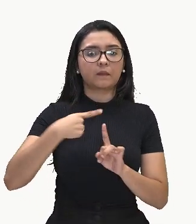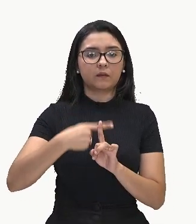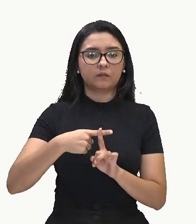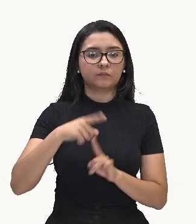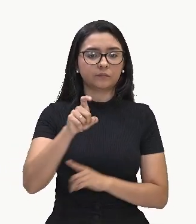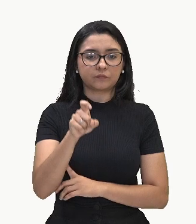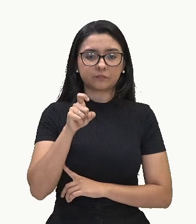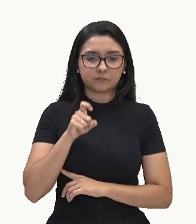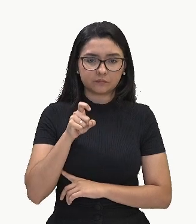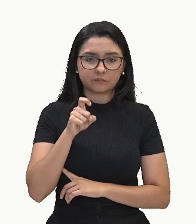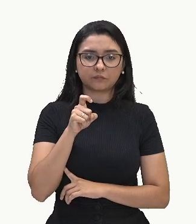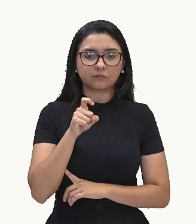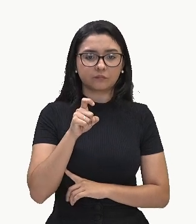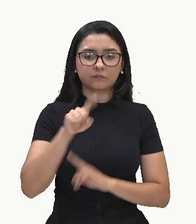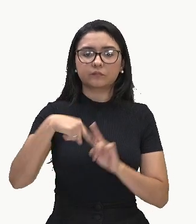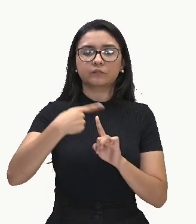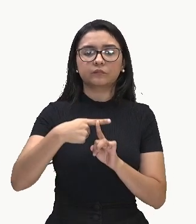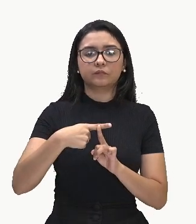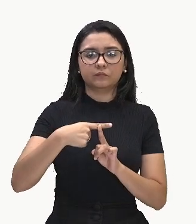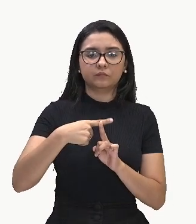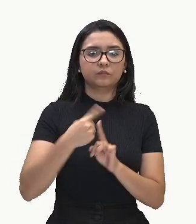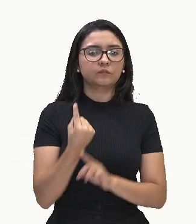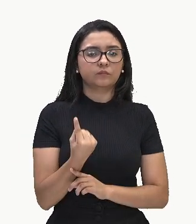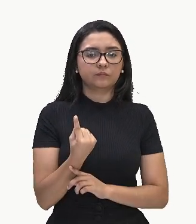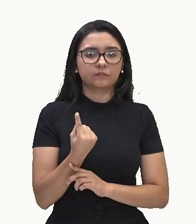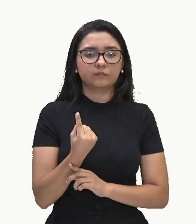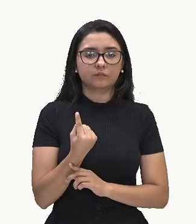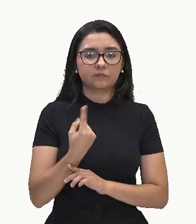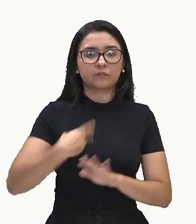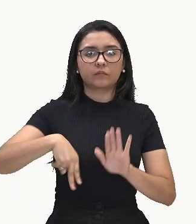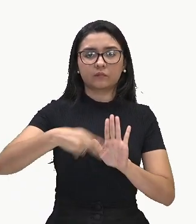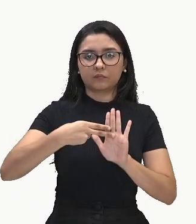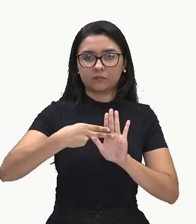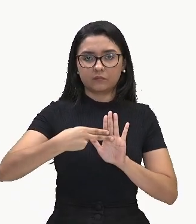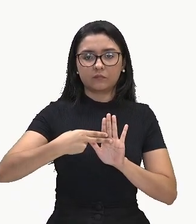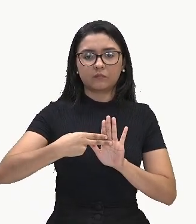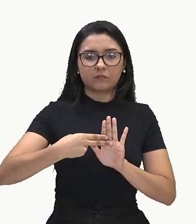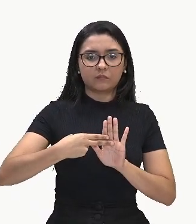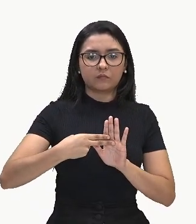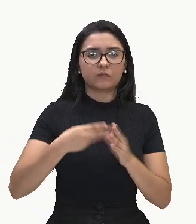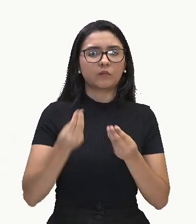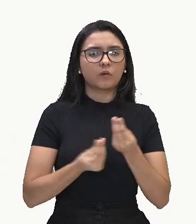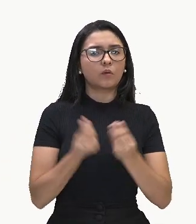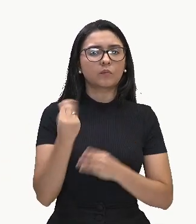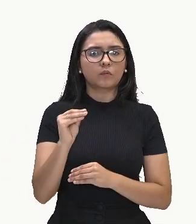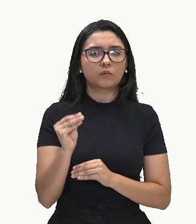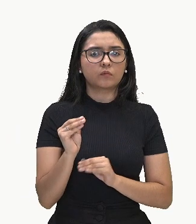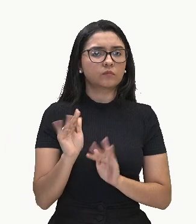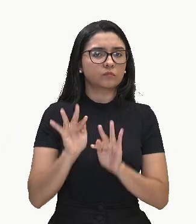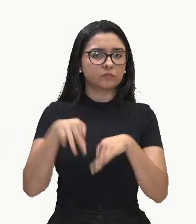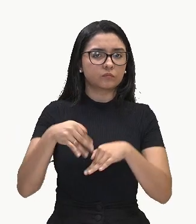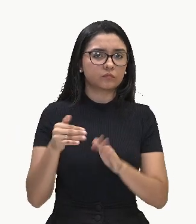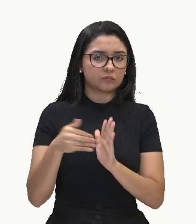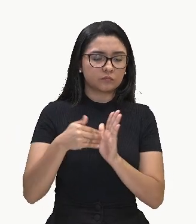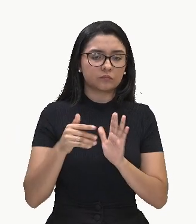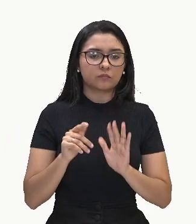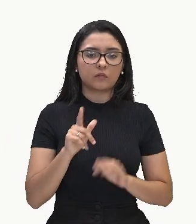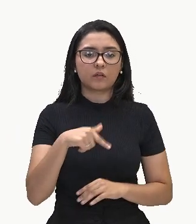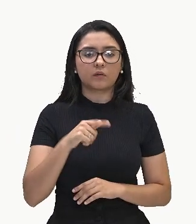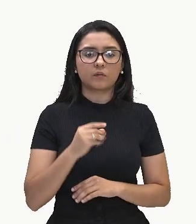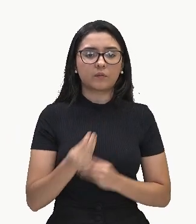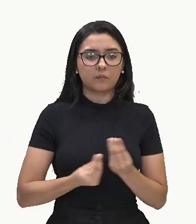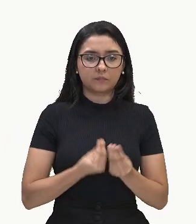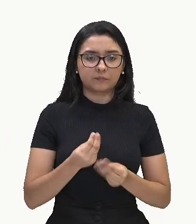X, mais 1. Como que eu completaria? Eu iria completar, ó,